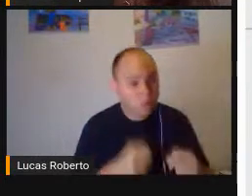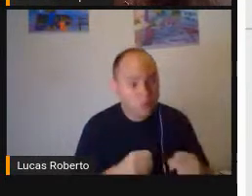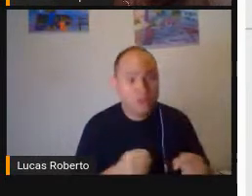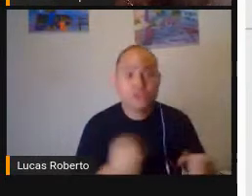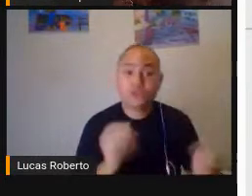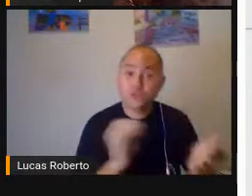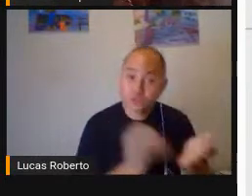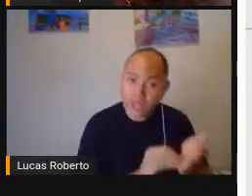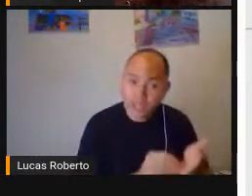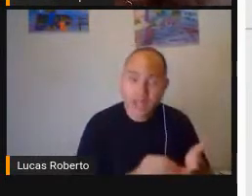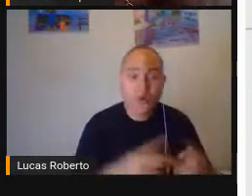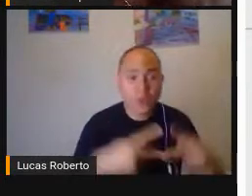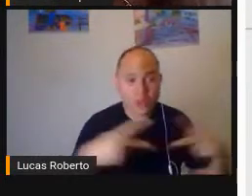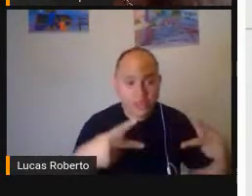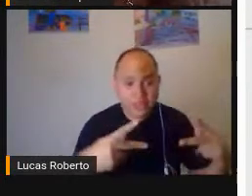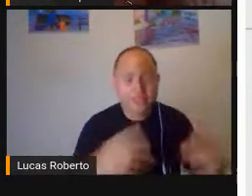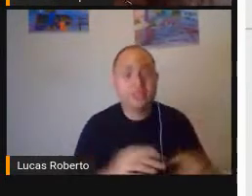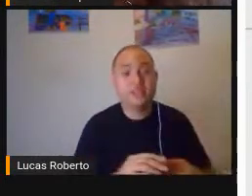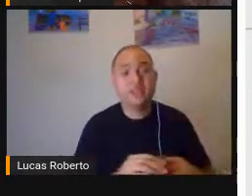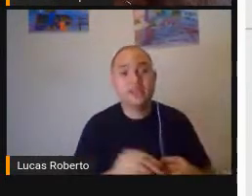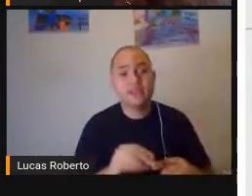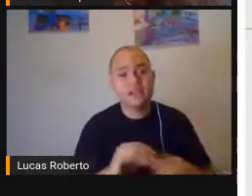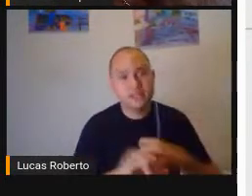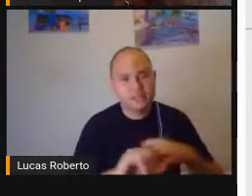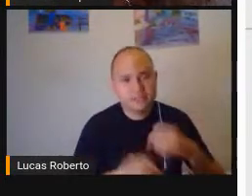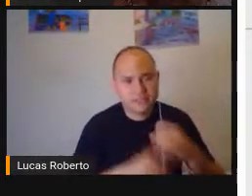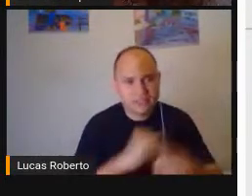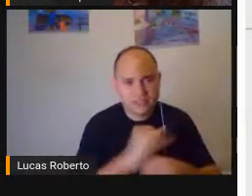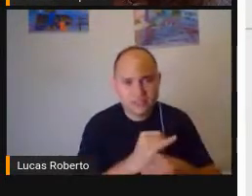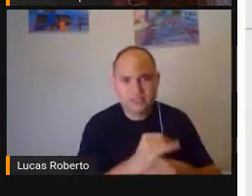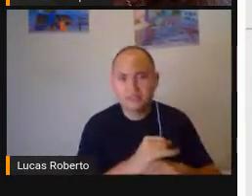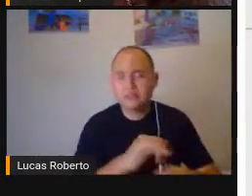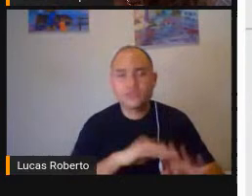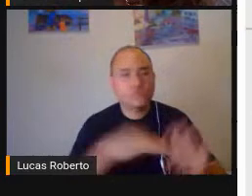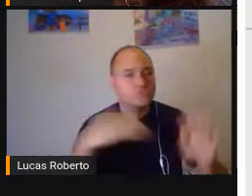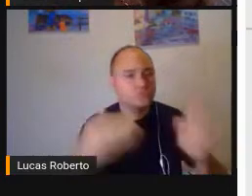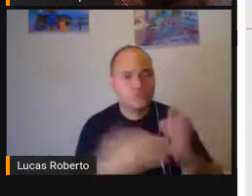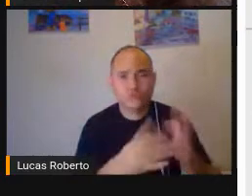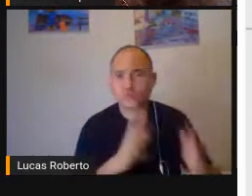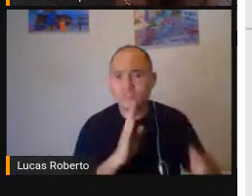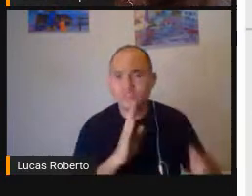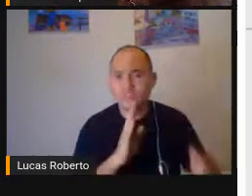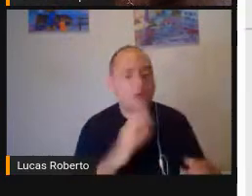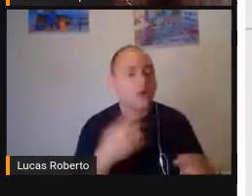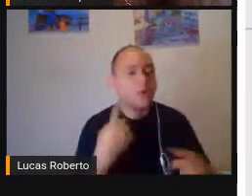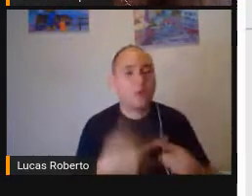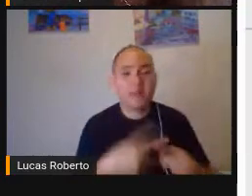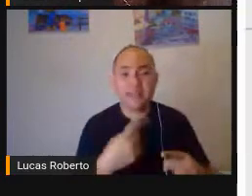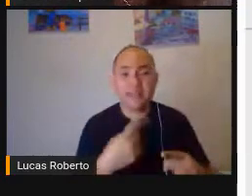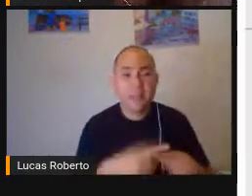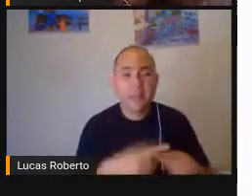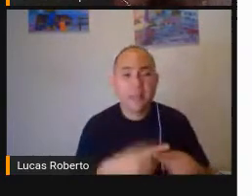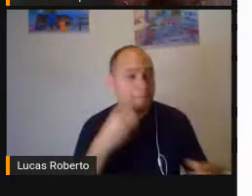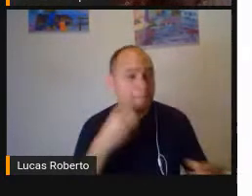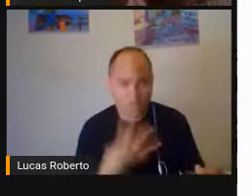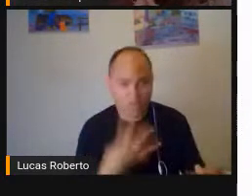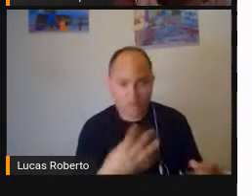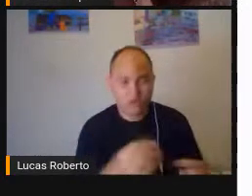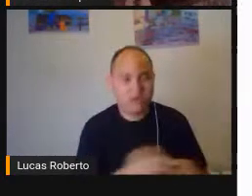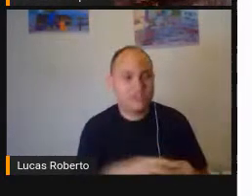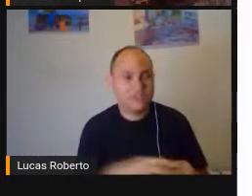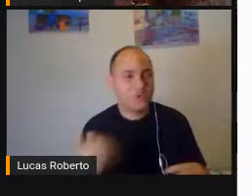Do Anchor Que é muito bacana Pessoal É a gente pensar Em acessibilidade Para as nossas Crianças Mesmo